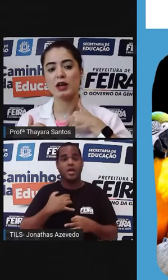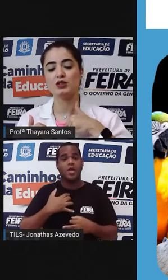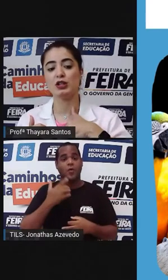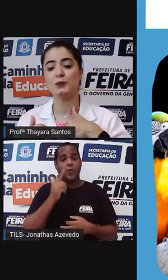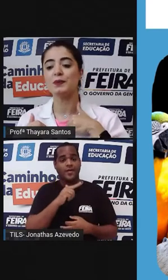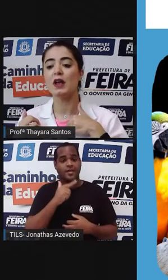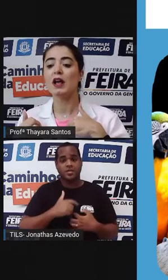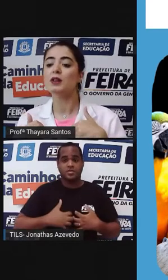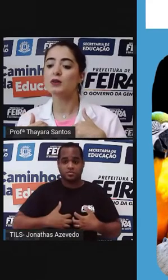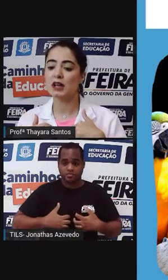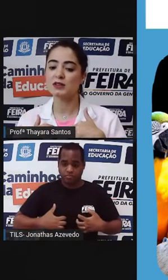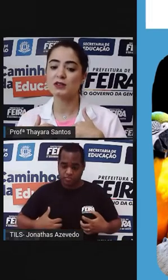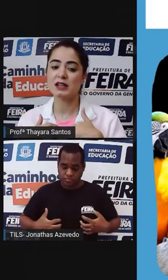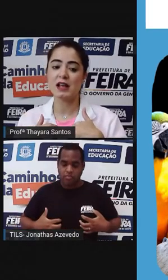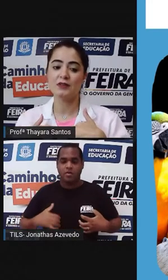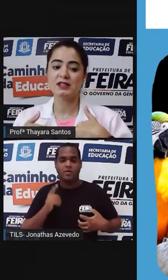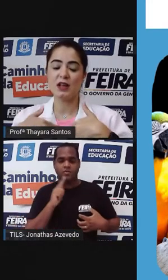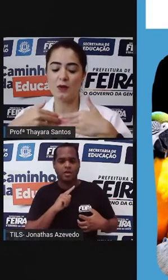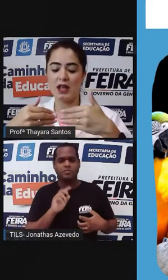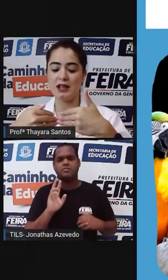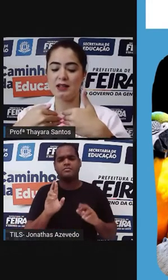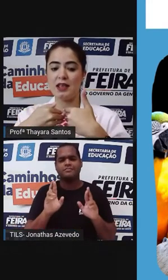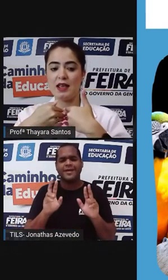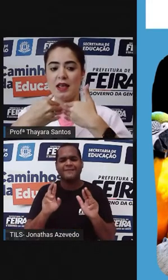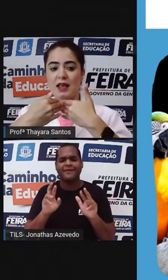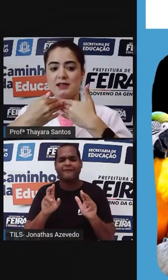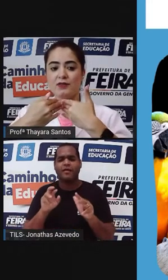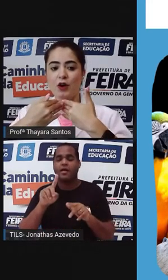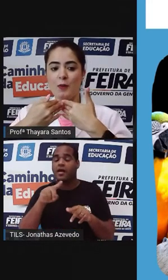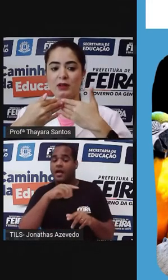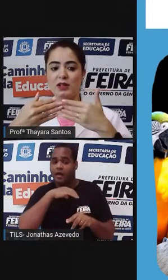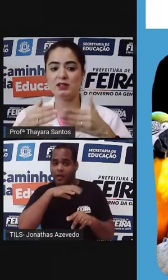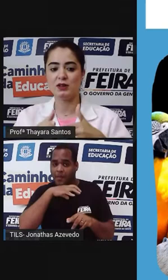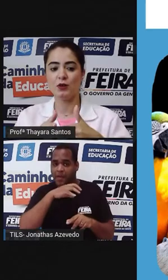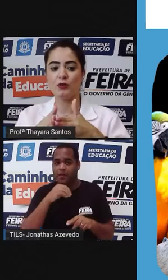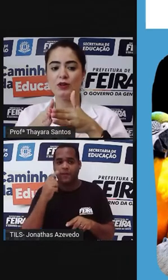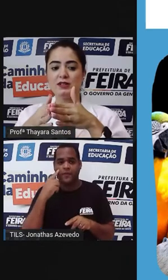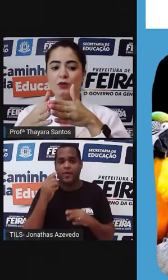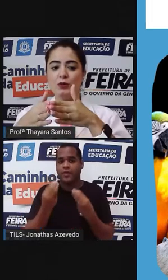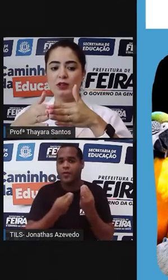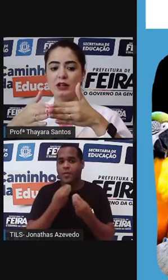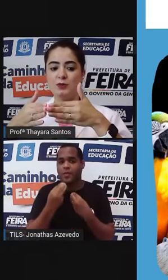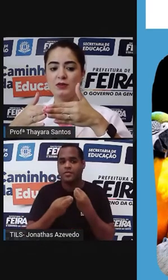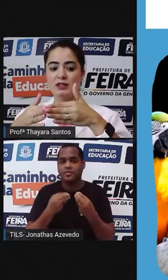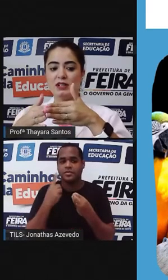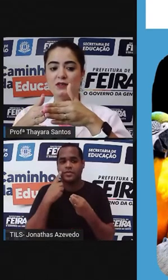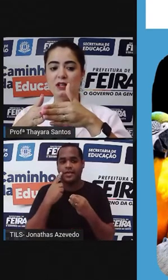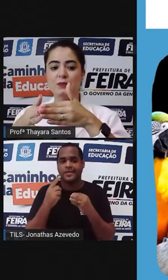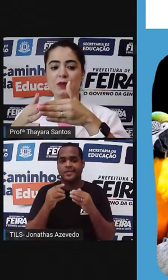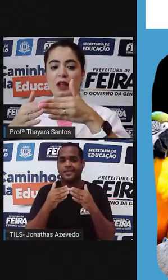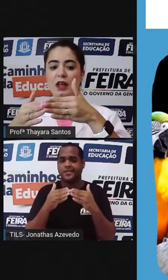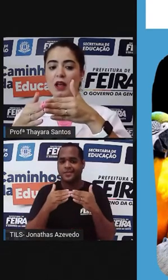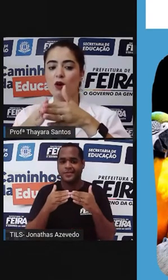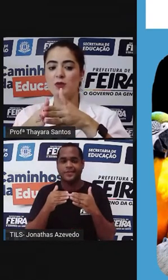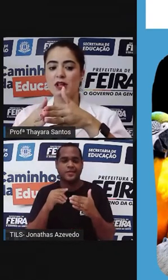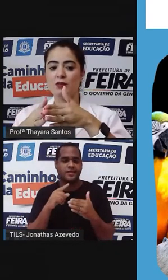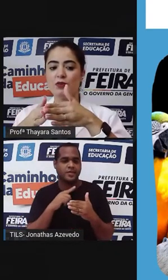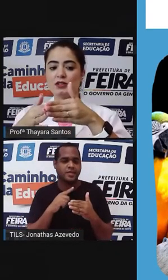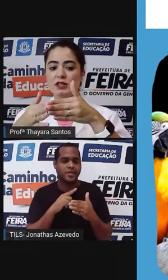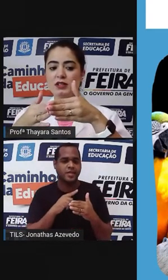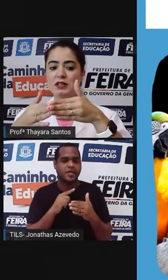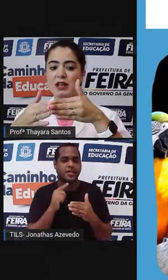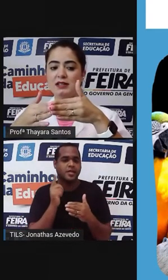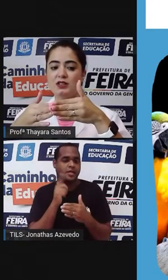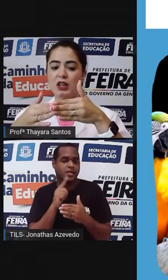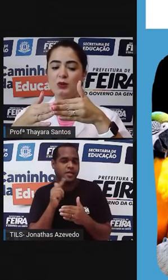esse osso retinho. No caso das aves, não. Ele tem esse formato assim, ó. Vou fazer o contrário pra vocês verem. É como se ele